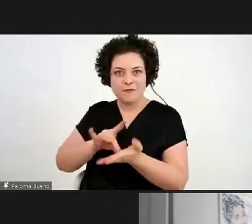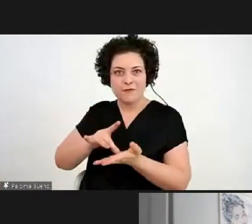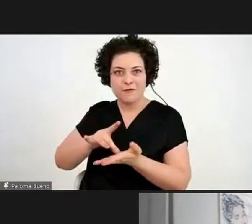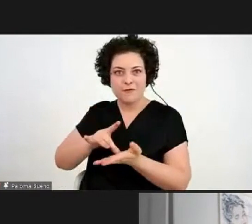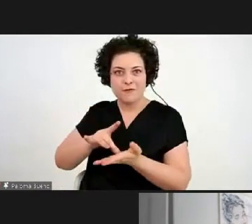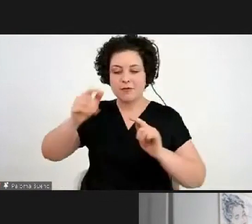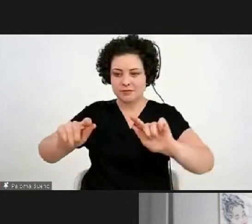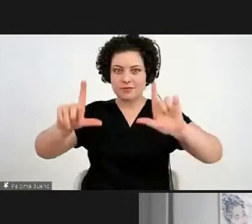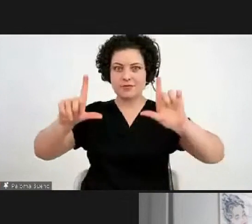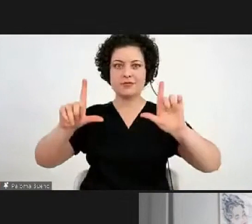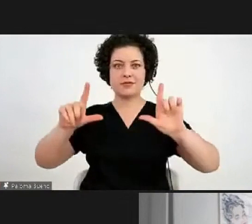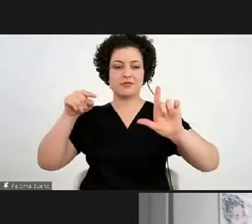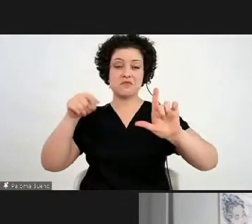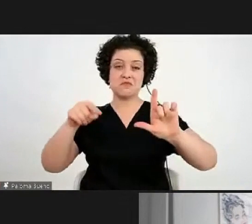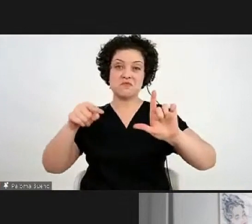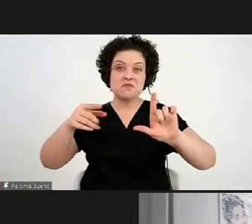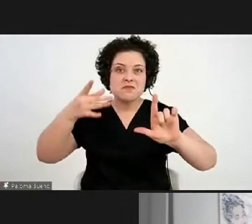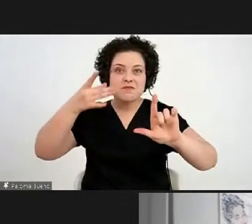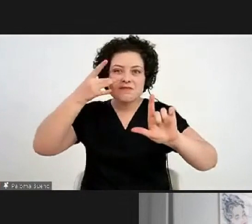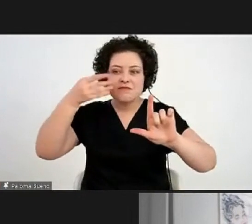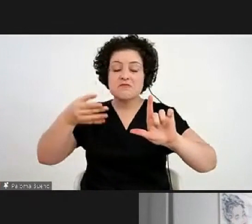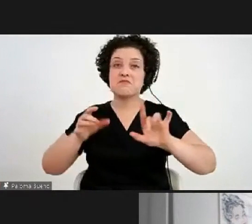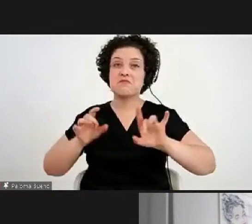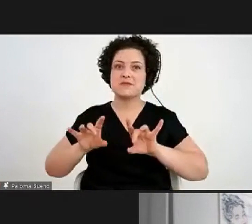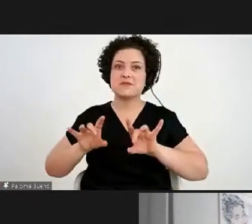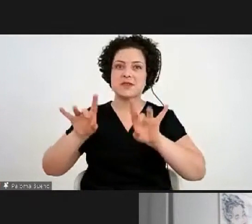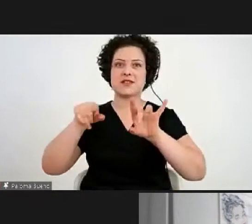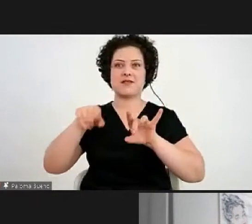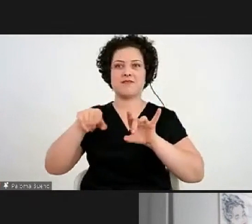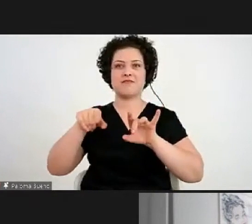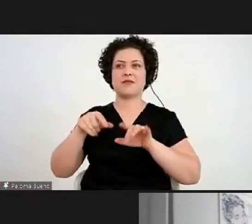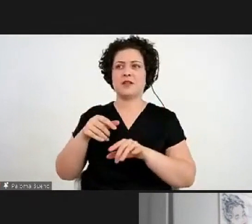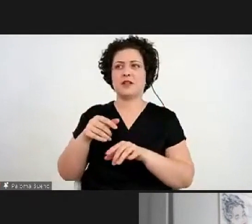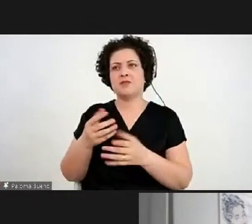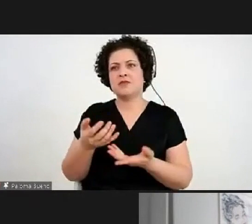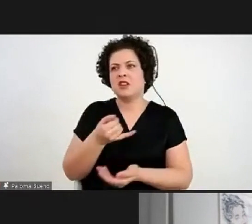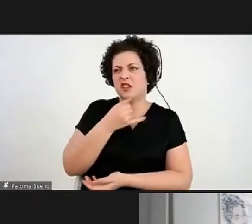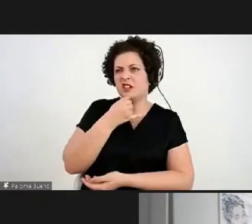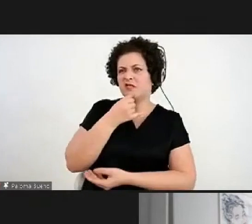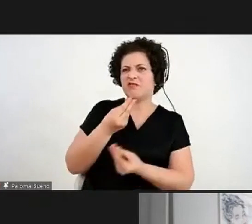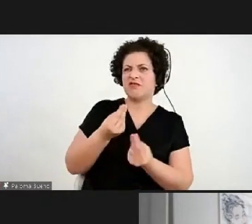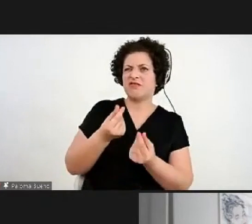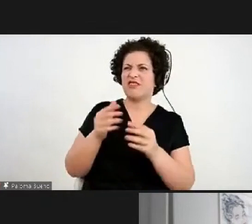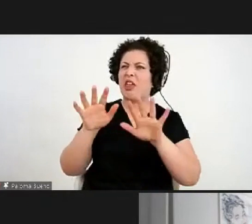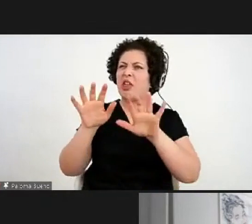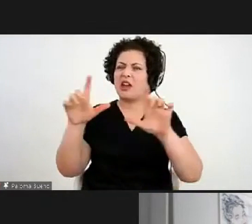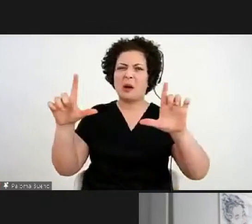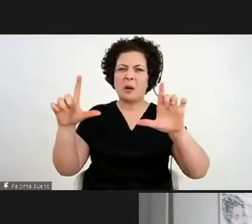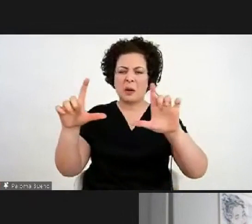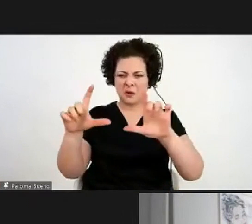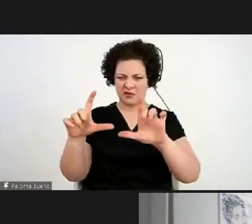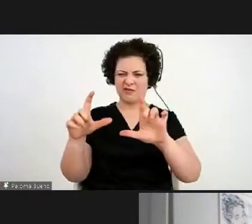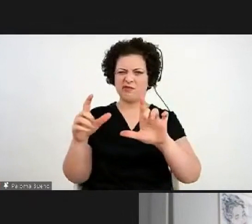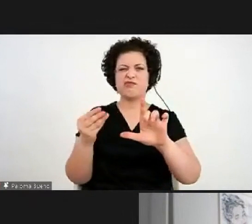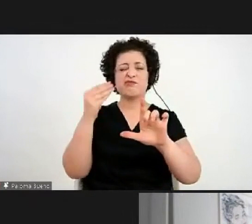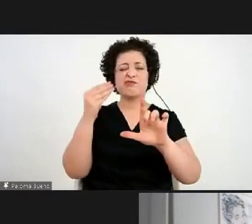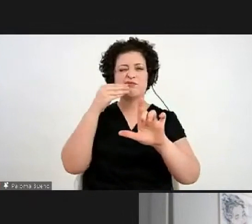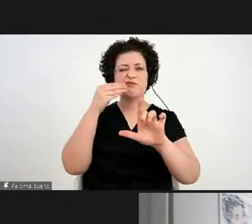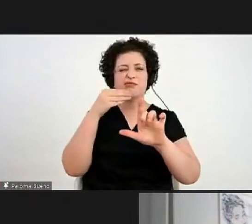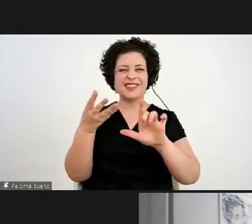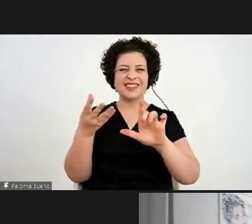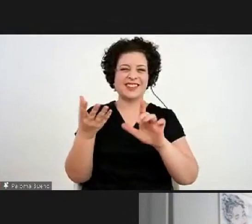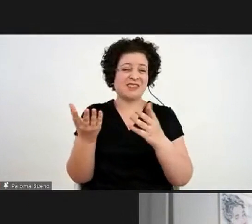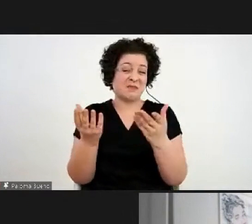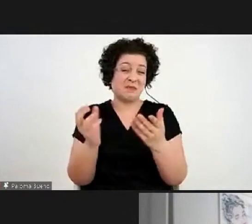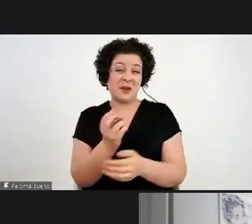obra pode ser um momento muito especial, tanto de frustração porque a obra vai parecer menor, menos sem graça, como ela